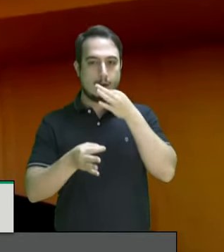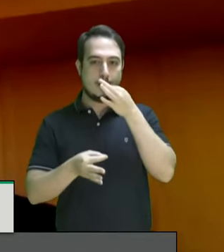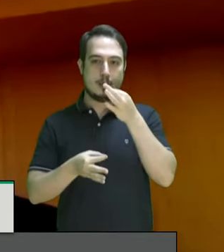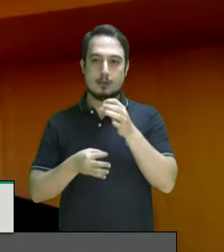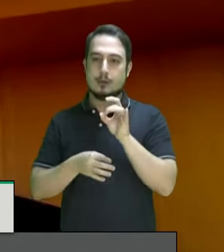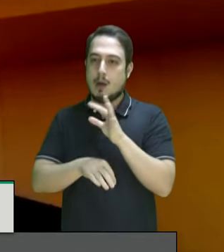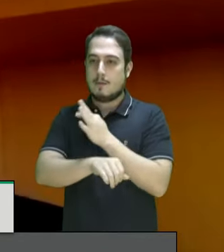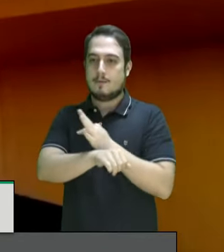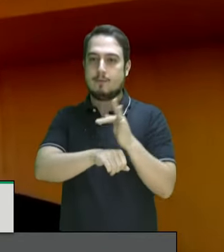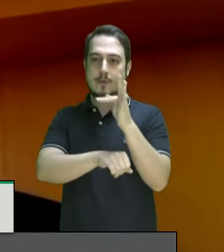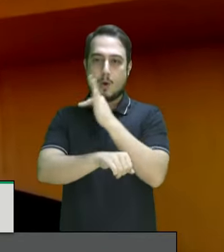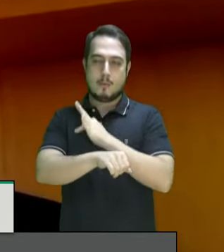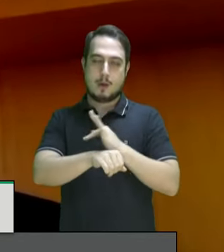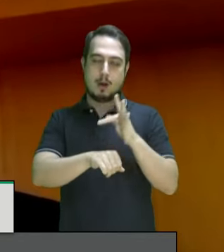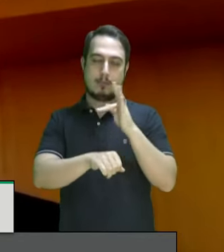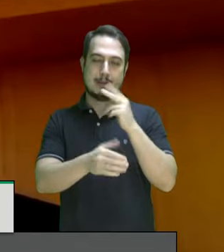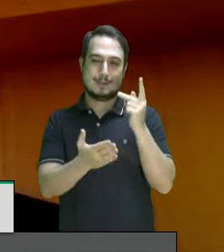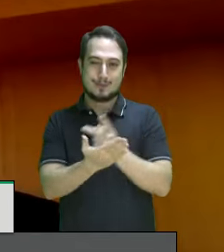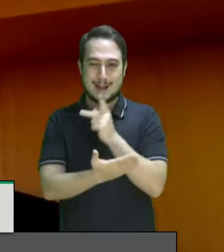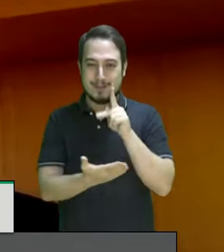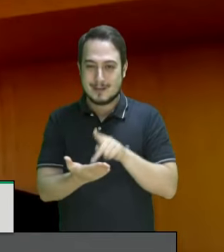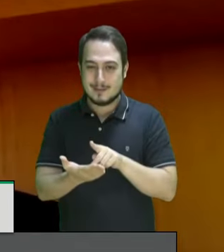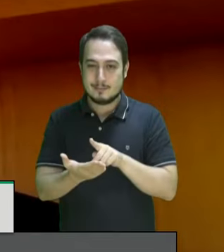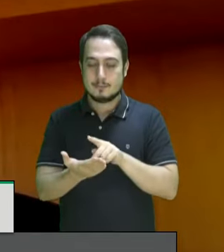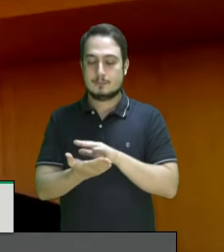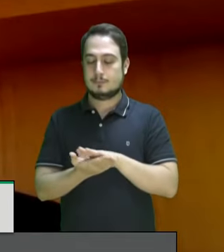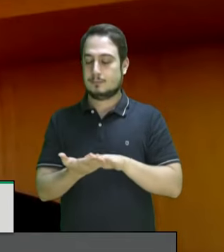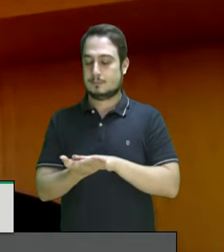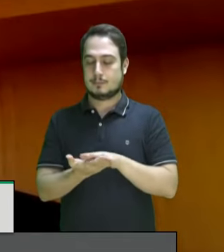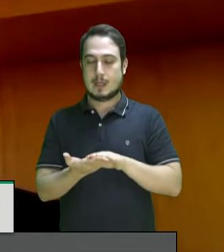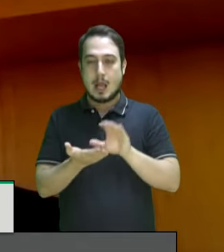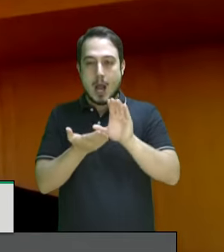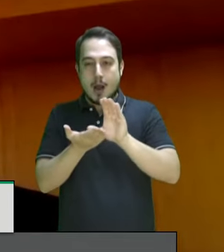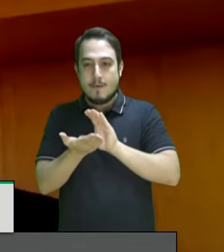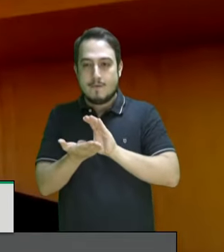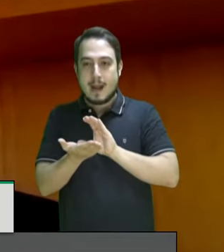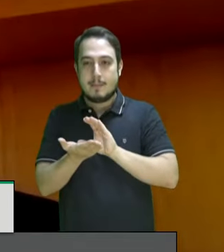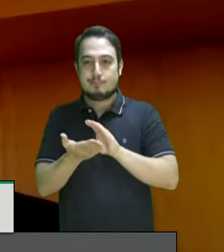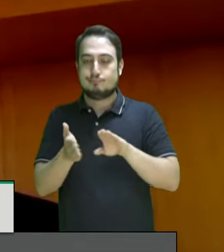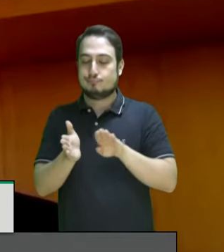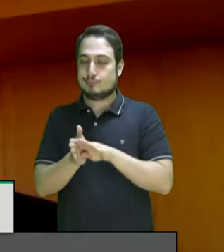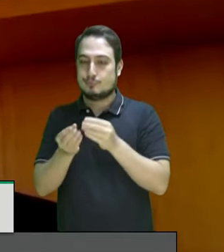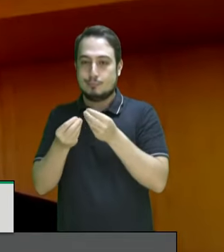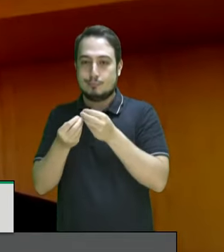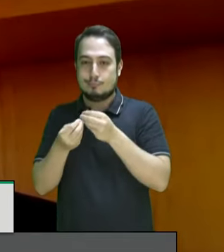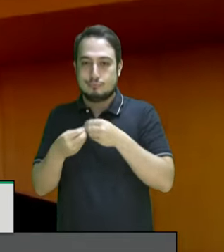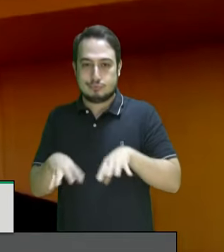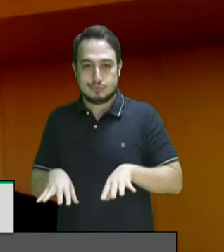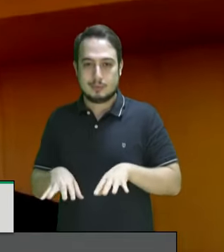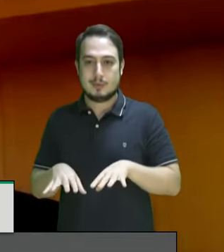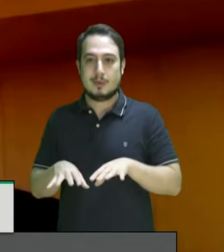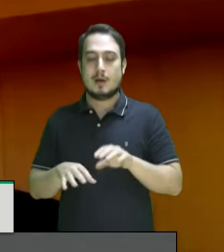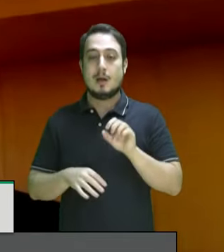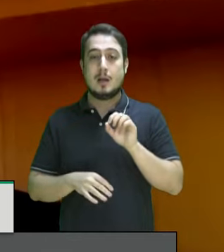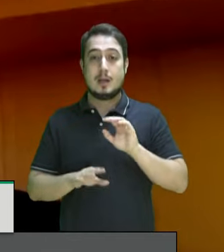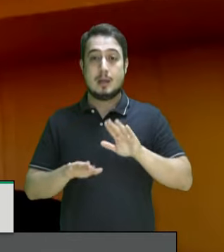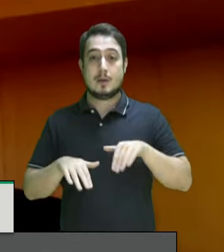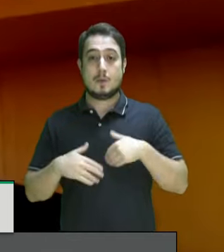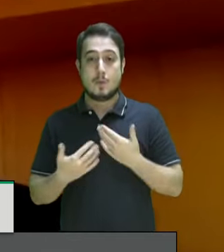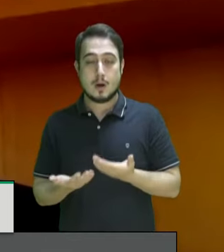formalidade enquanto o orçamento está sendo destruído enquanto os conselhos não funcionam enquanto